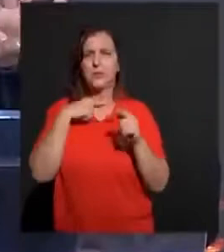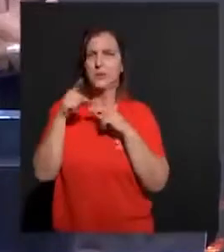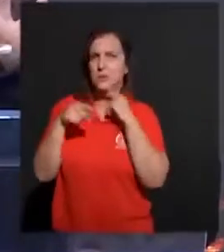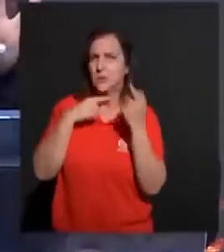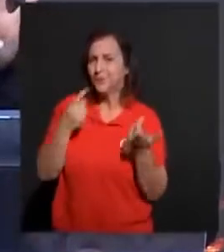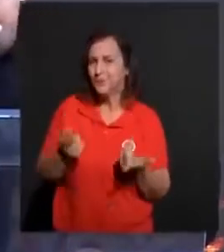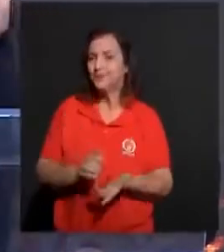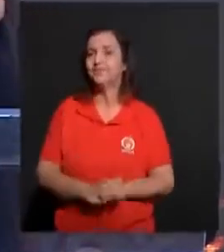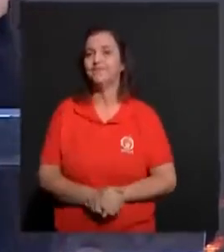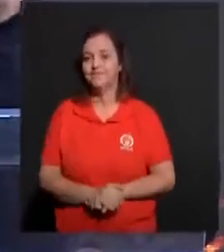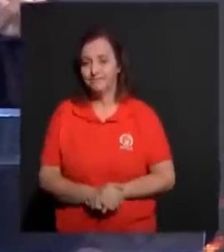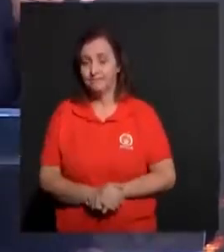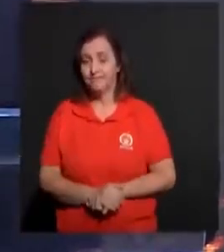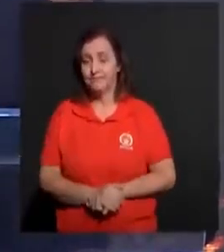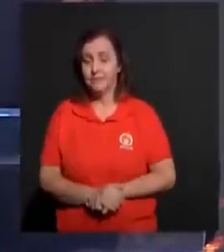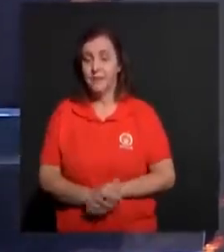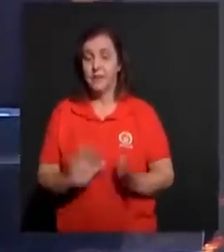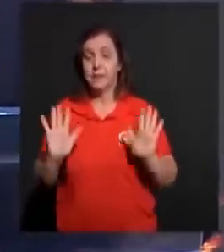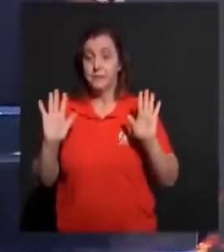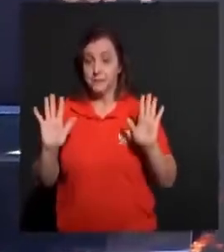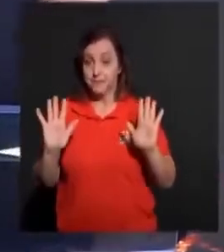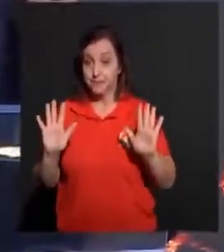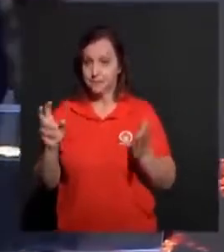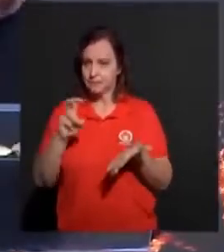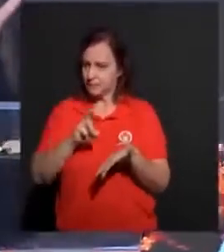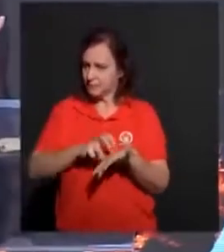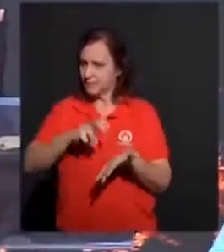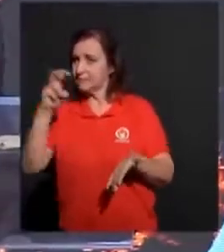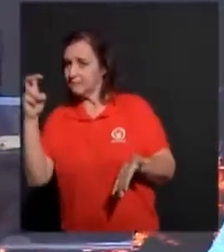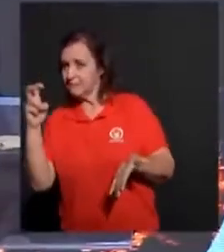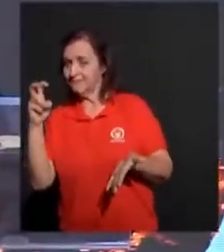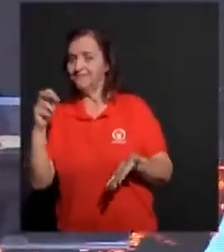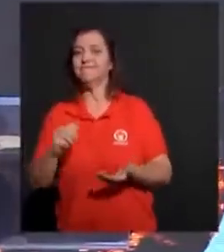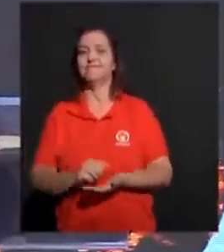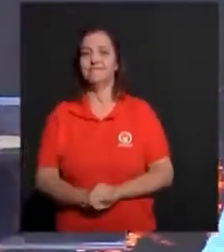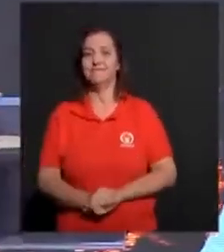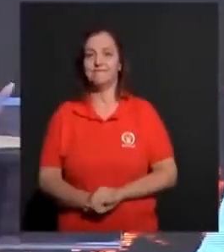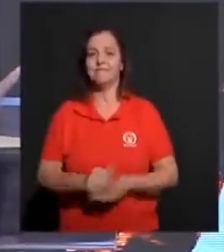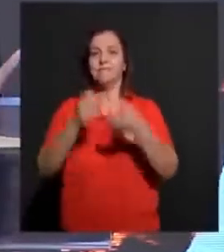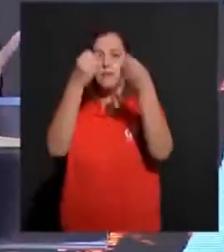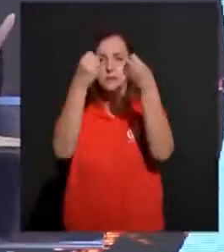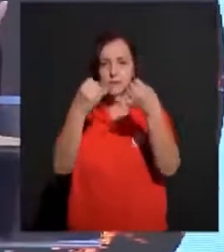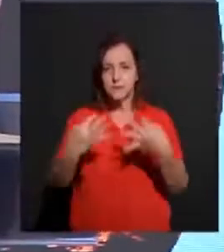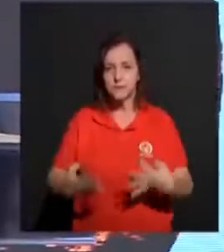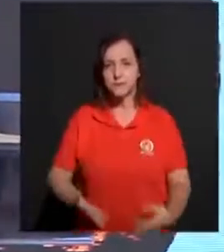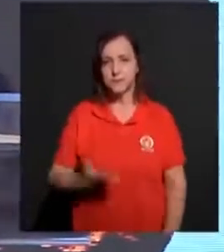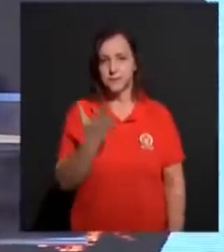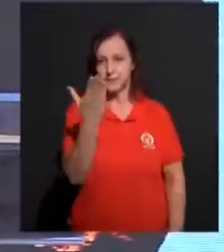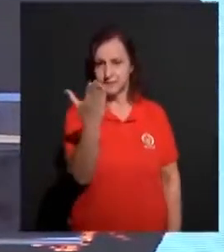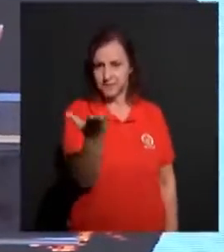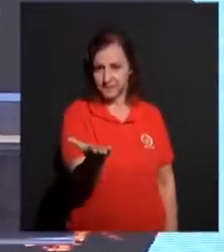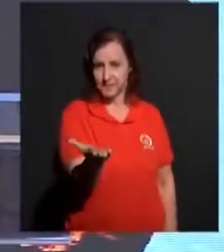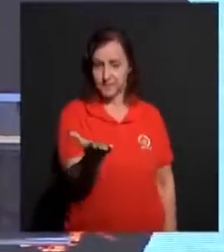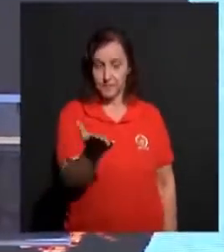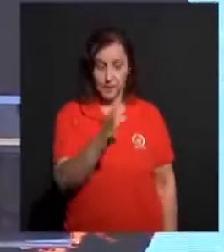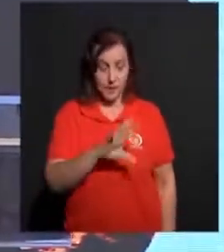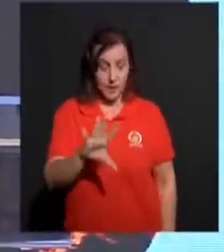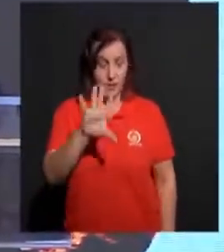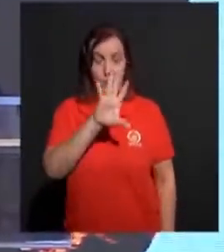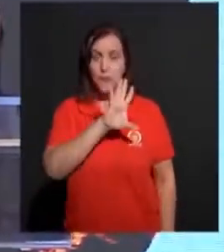Mas. Nesta manhã. Eu quero. Te falar. O amor.